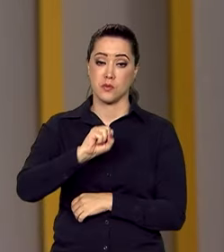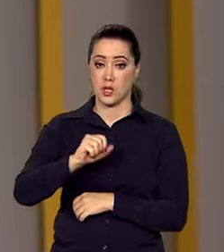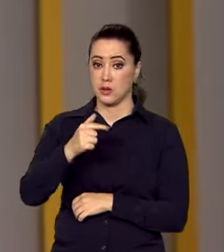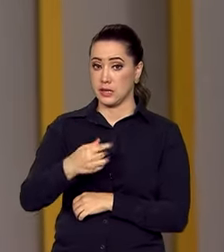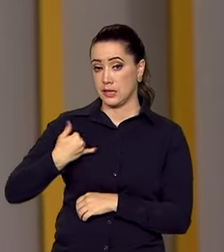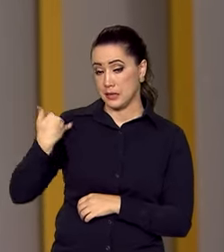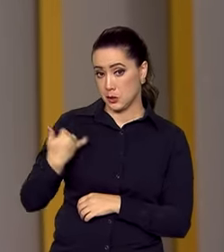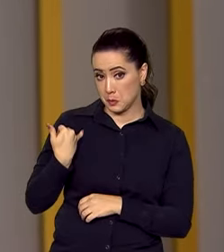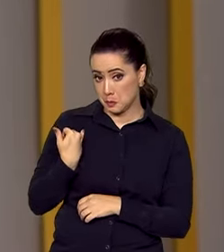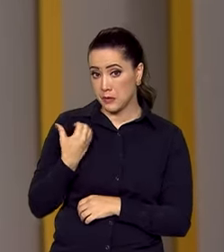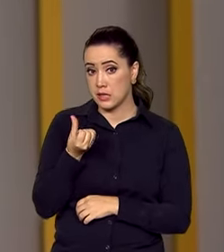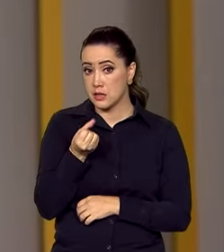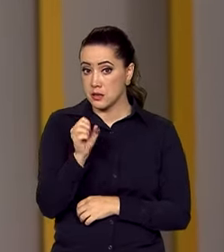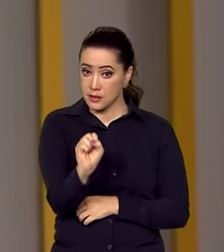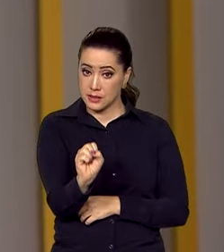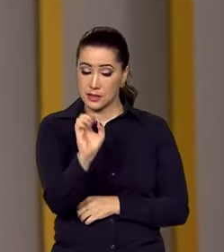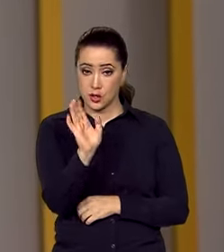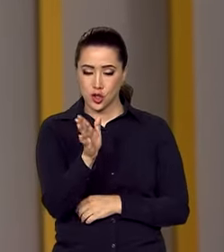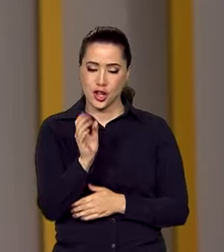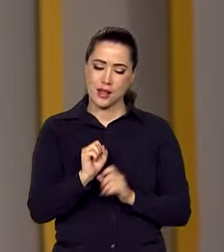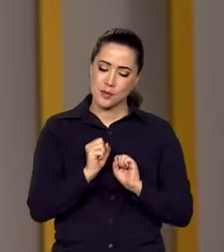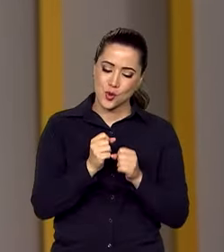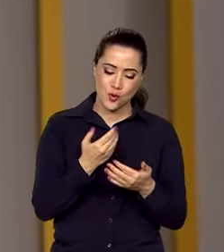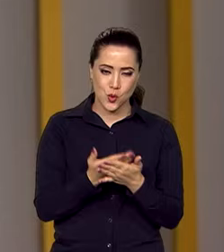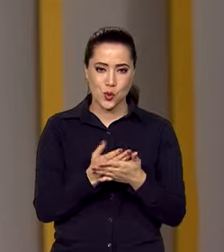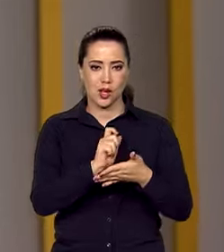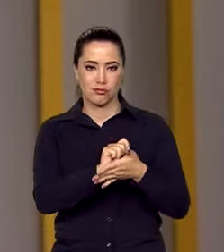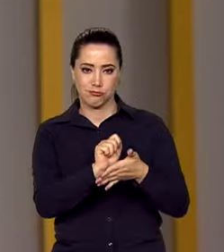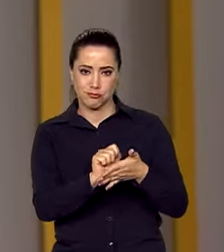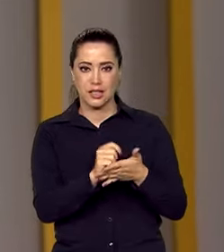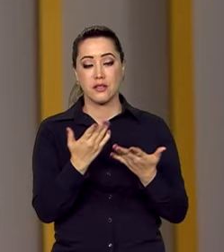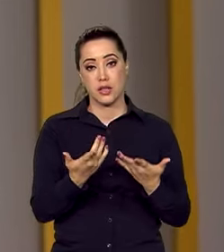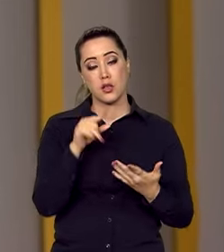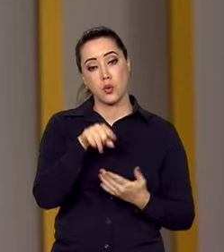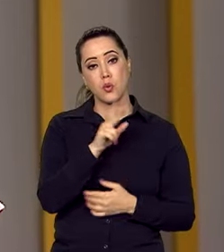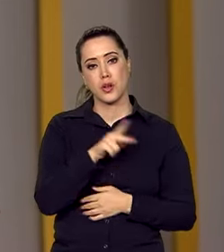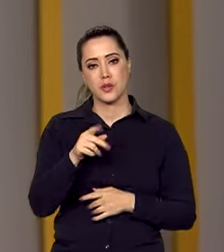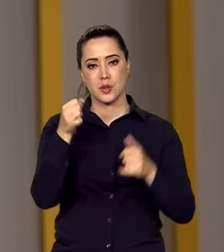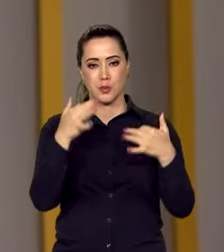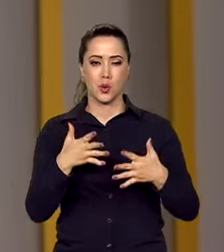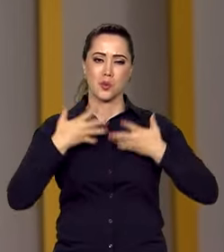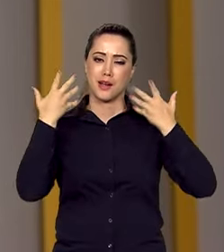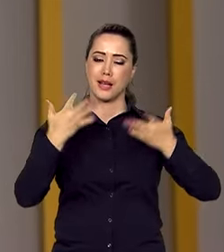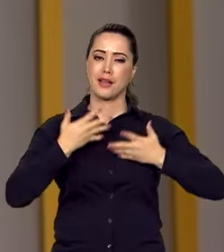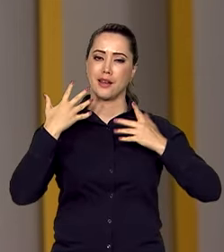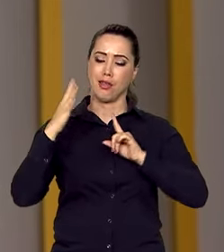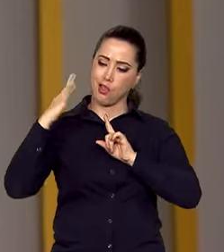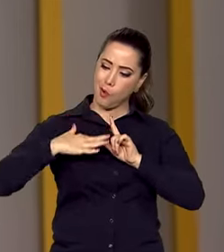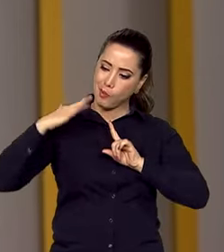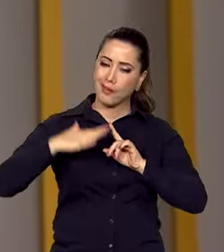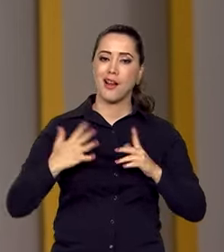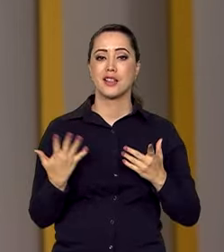anos de idade e 68 anos dedicados às letras, o professor falou sobre a alegria do reconhecimento